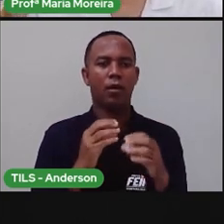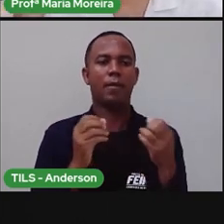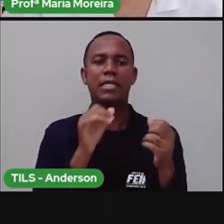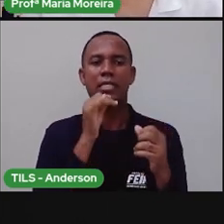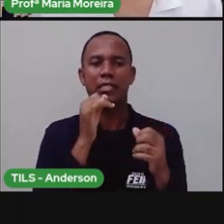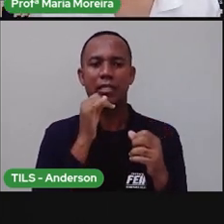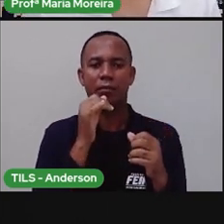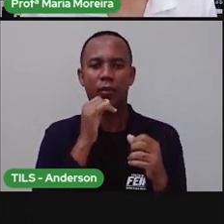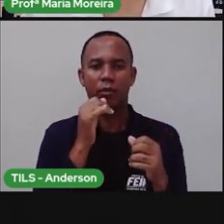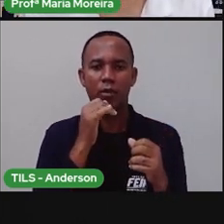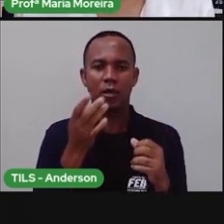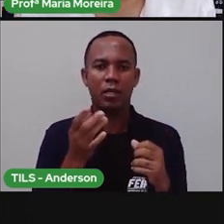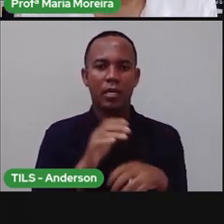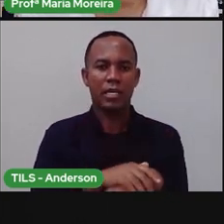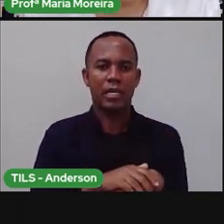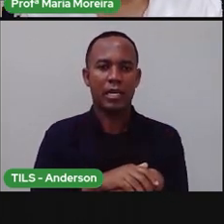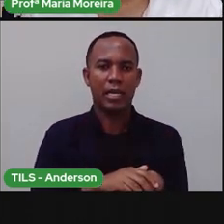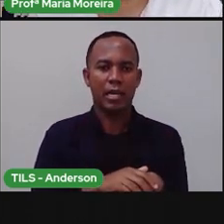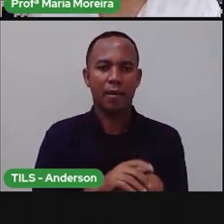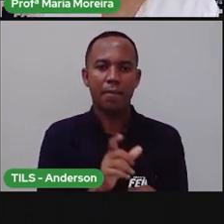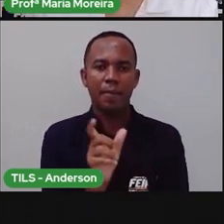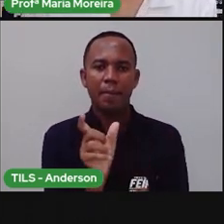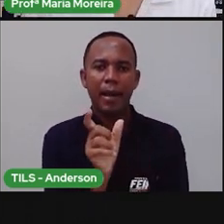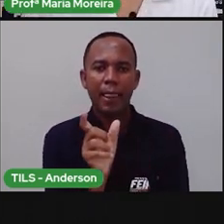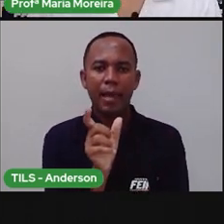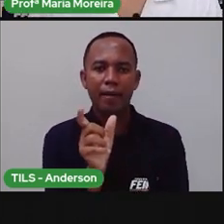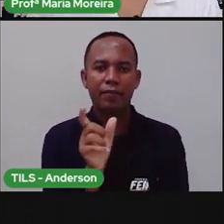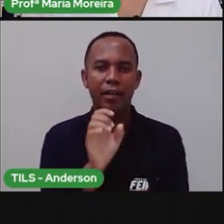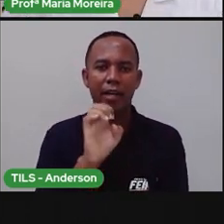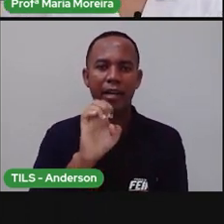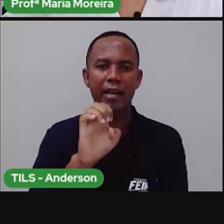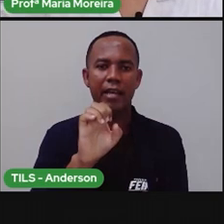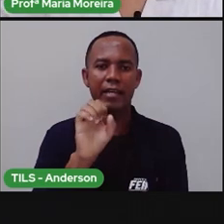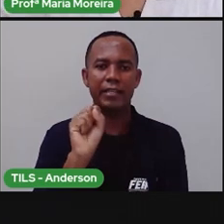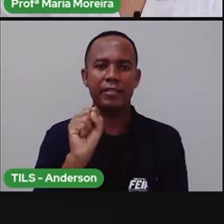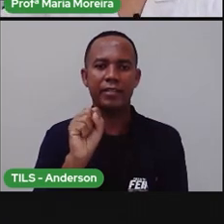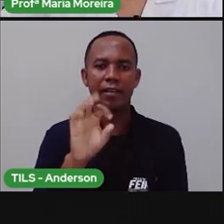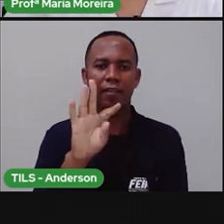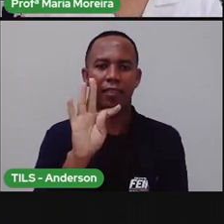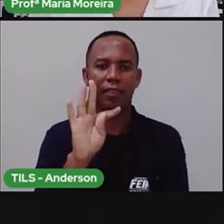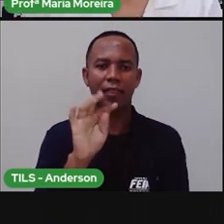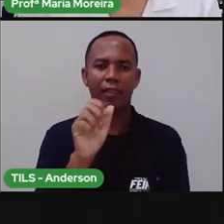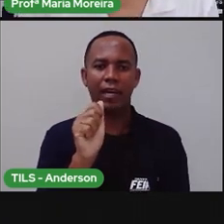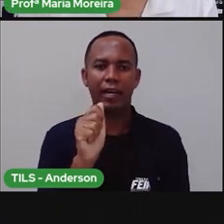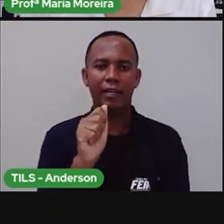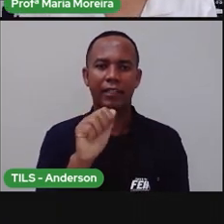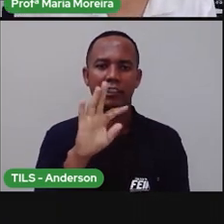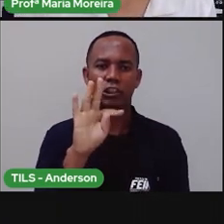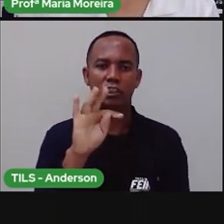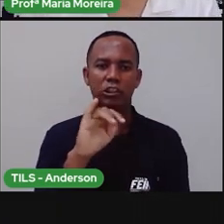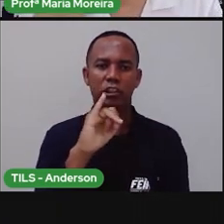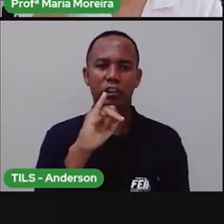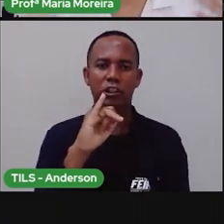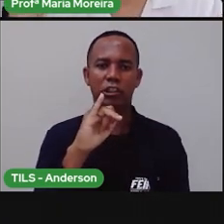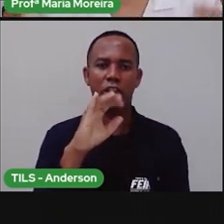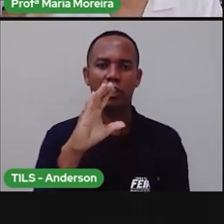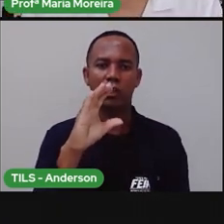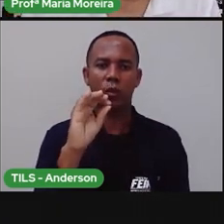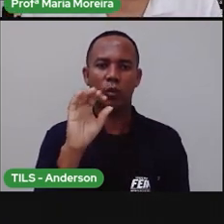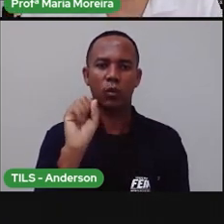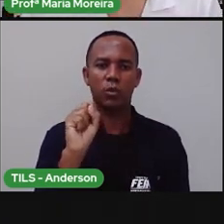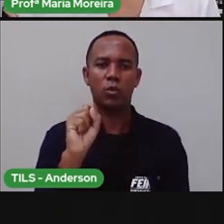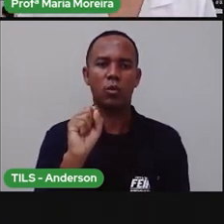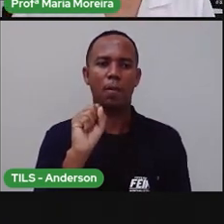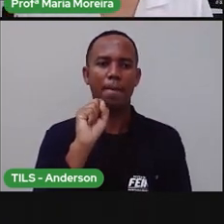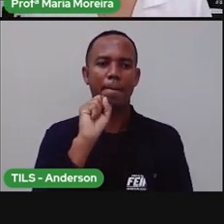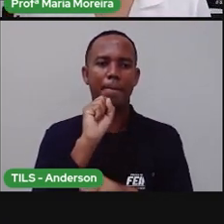Parada! Portanto, eles realizam movimentos, é tipo a Pró, sabe? Que não aguenta ficar parada que se movimenta e conversa o tempo